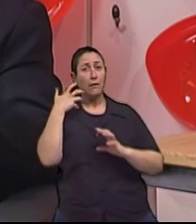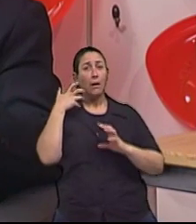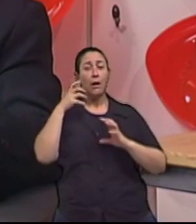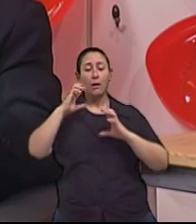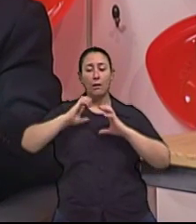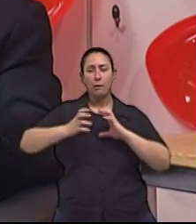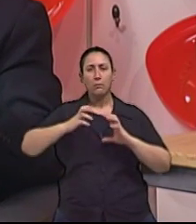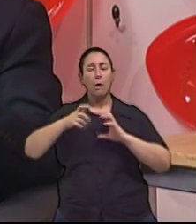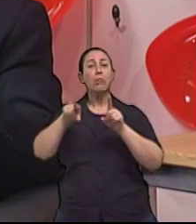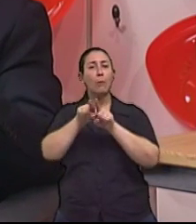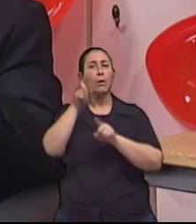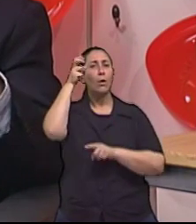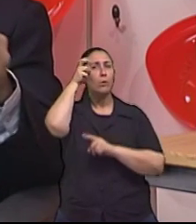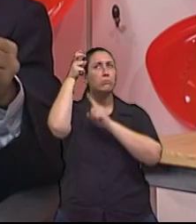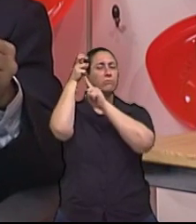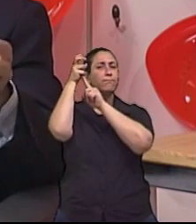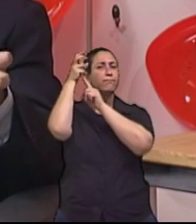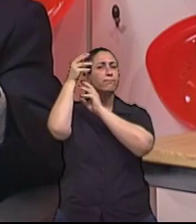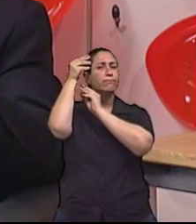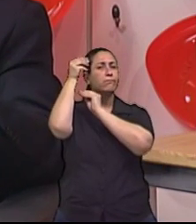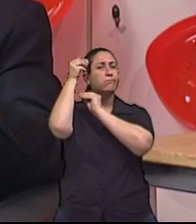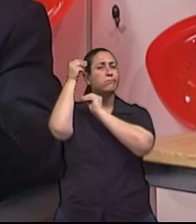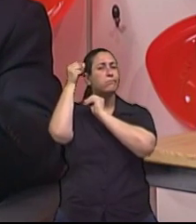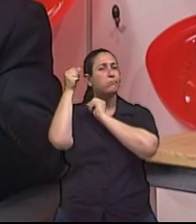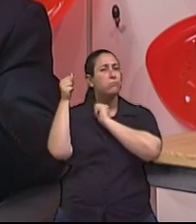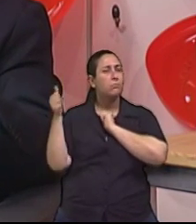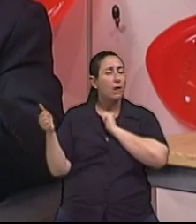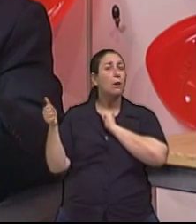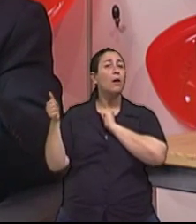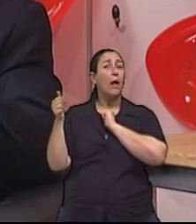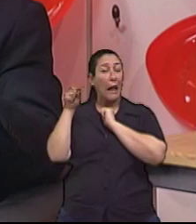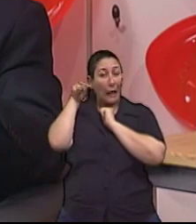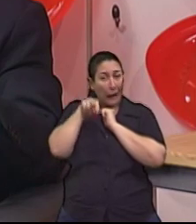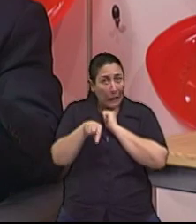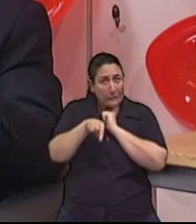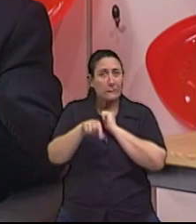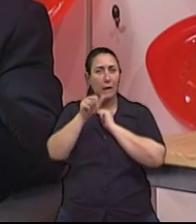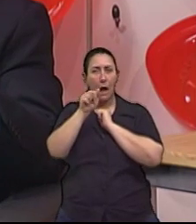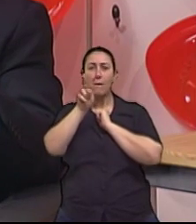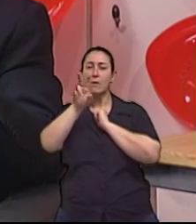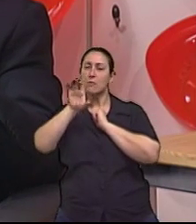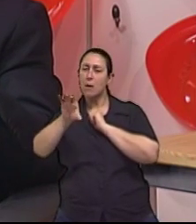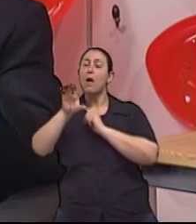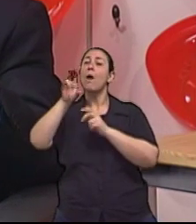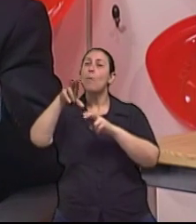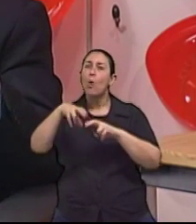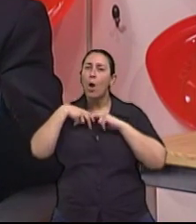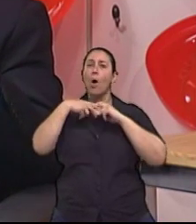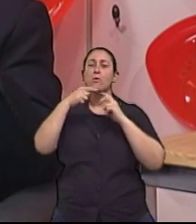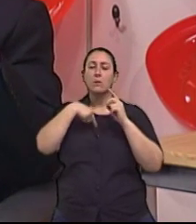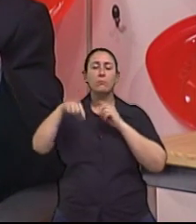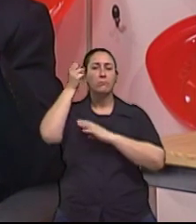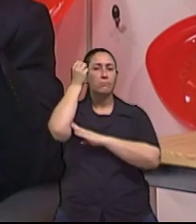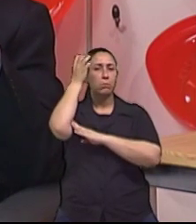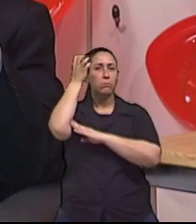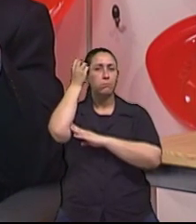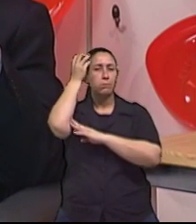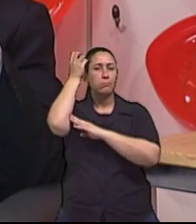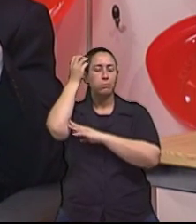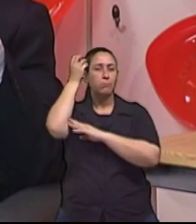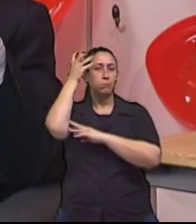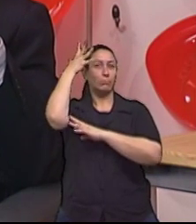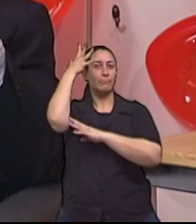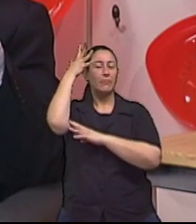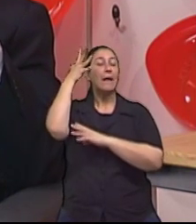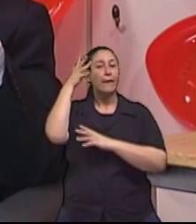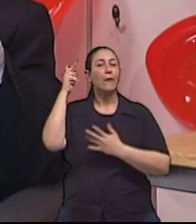E ainda mais para o médico não especialista nessa área, que essa é uma demência vascular. Trata-se de uma demência vascular. Entretanto, quando vários pequenos